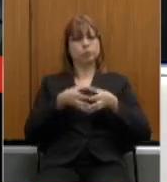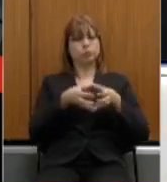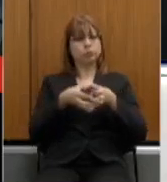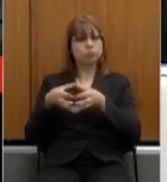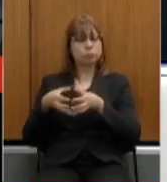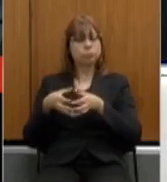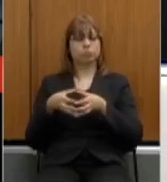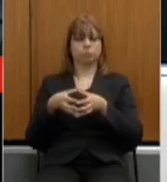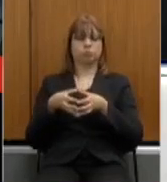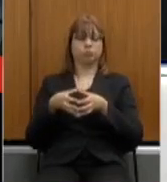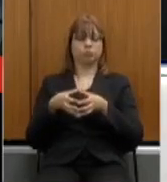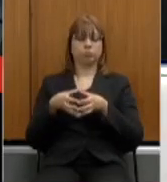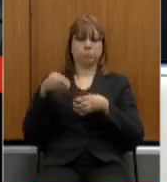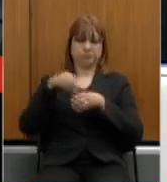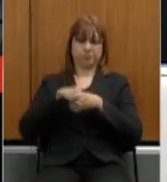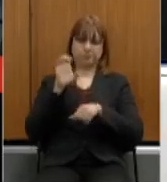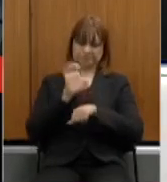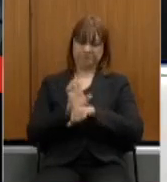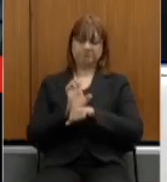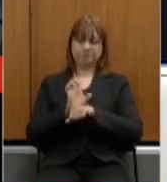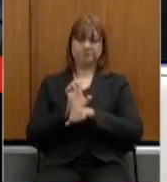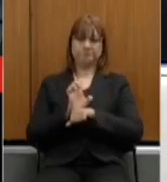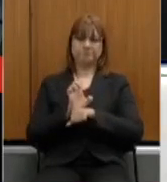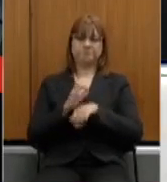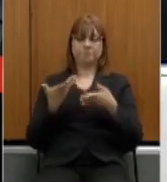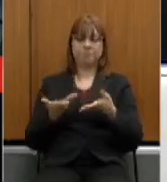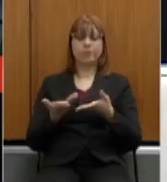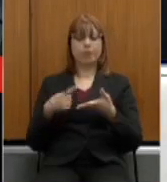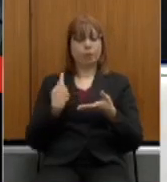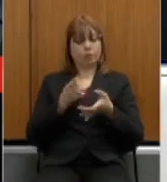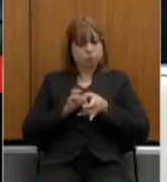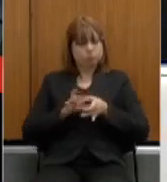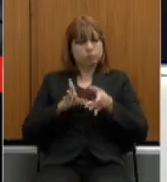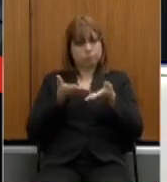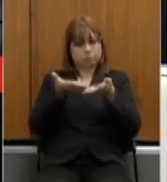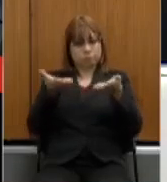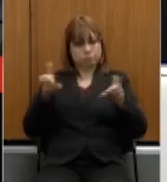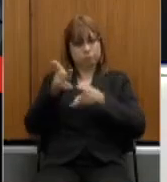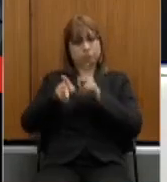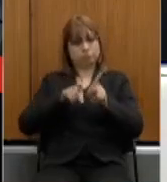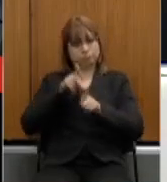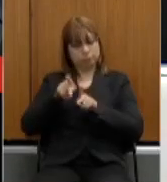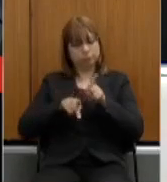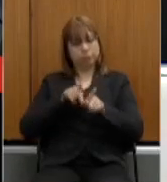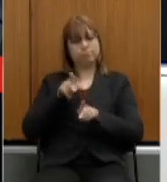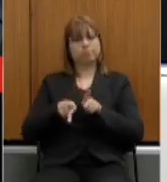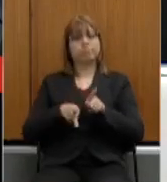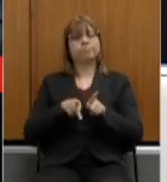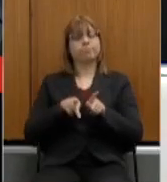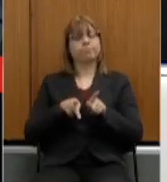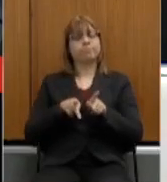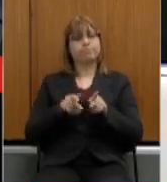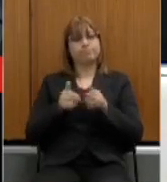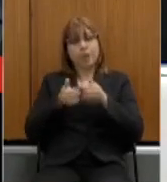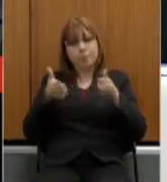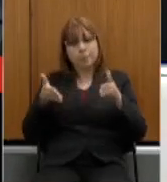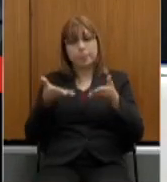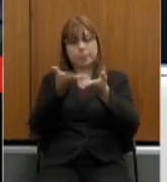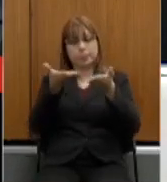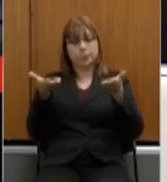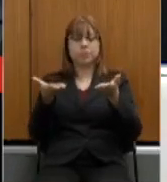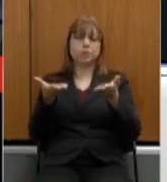no nosso estado portanto é um espaço que nós estamos abrindo à população abrindo também a